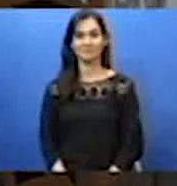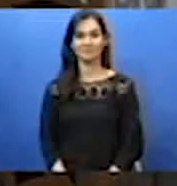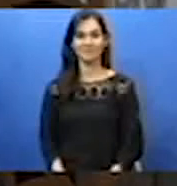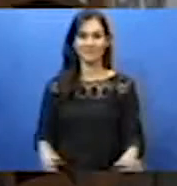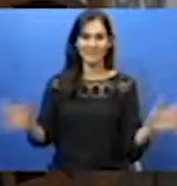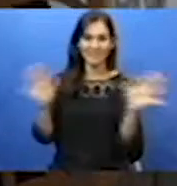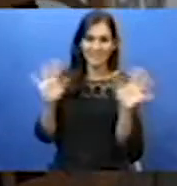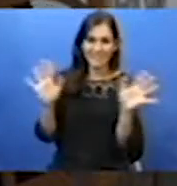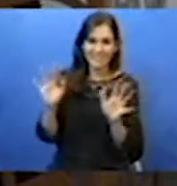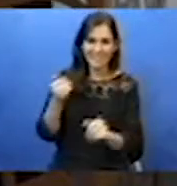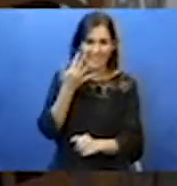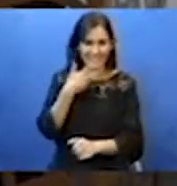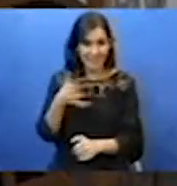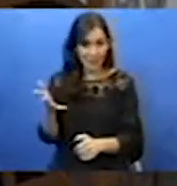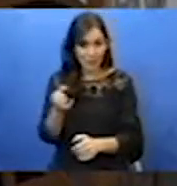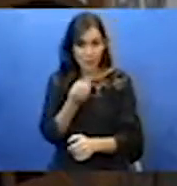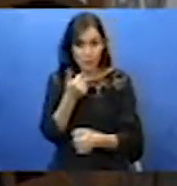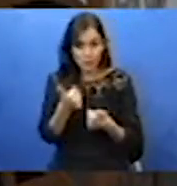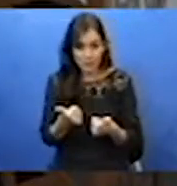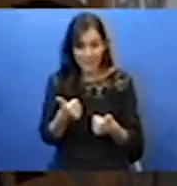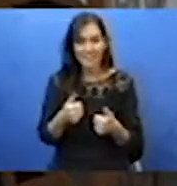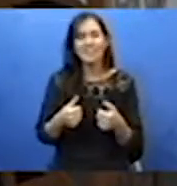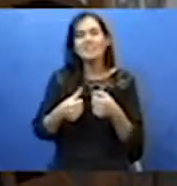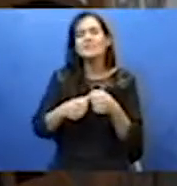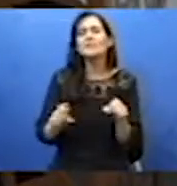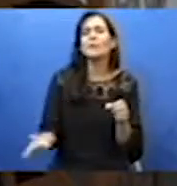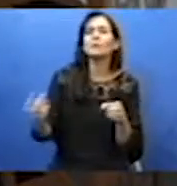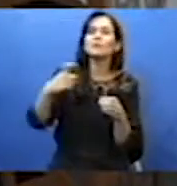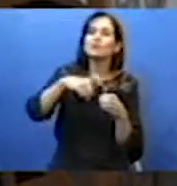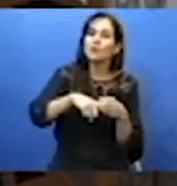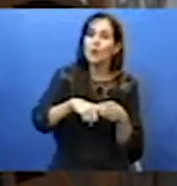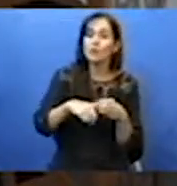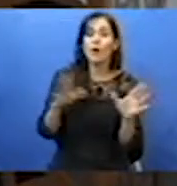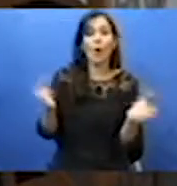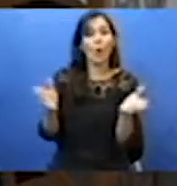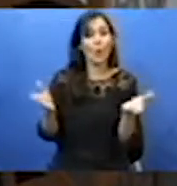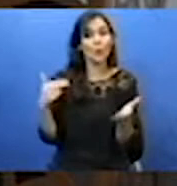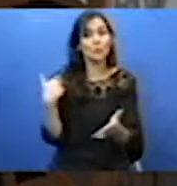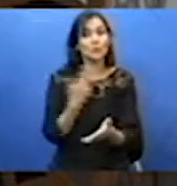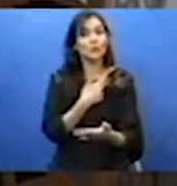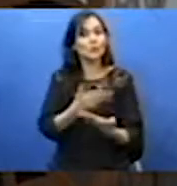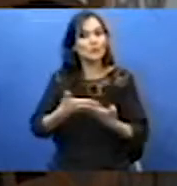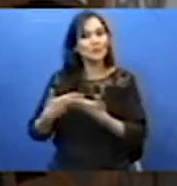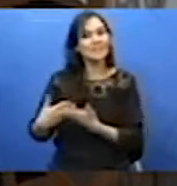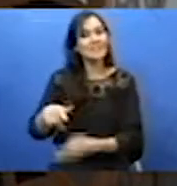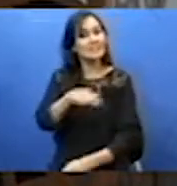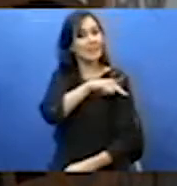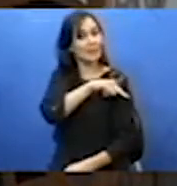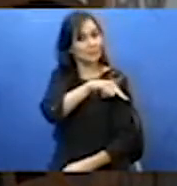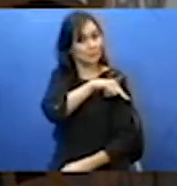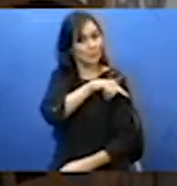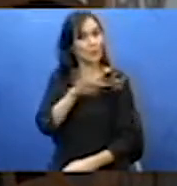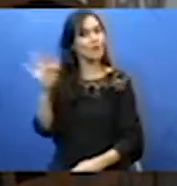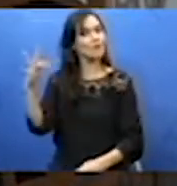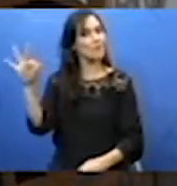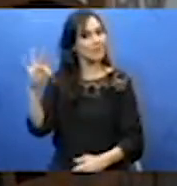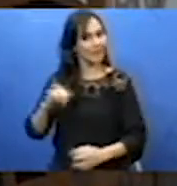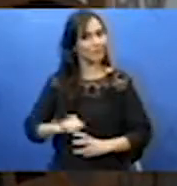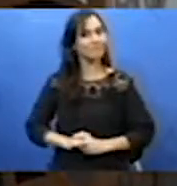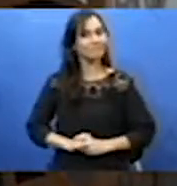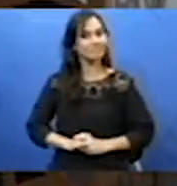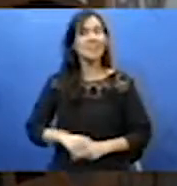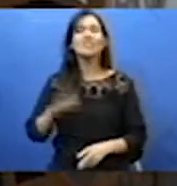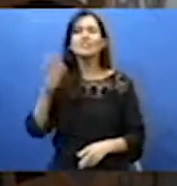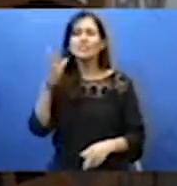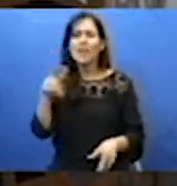Olá meninos, estamos aqui de volta, né? Hoje trouxemos a aula do sétimo ano, né? Pois já foi